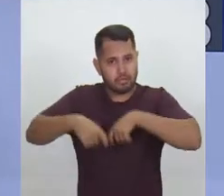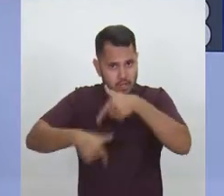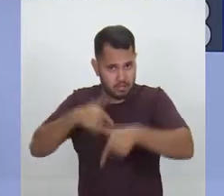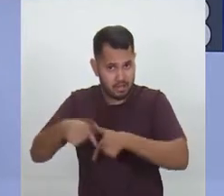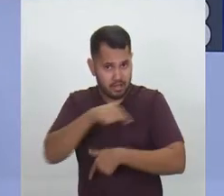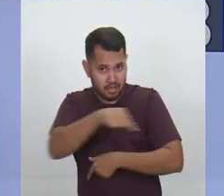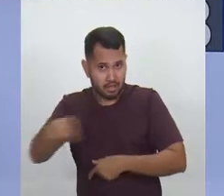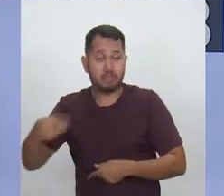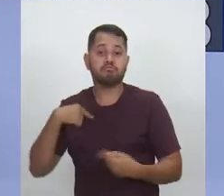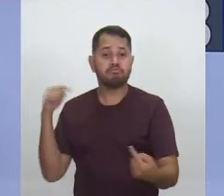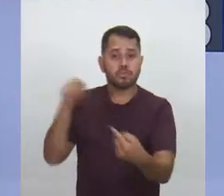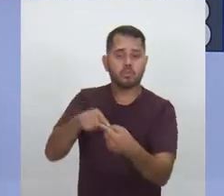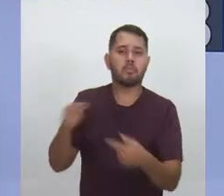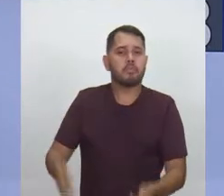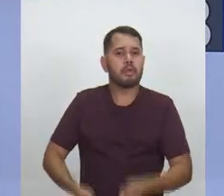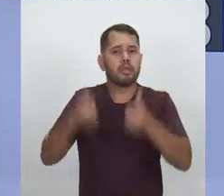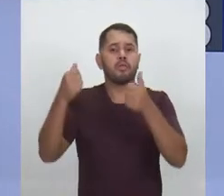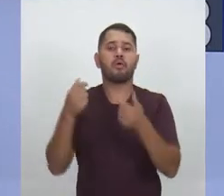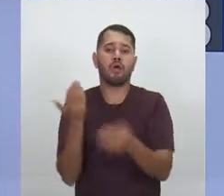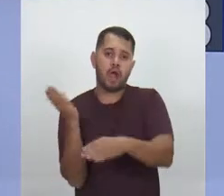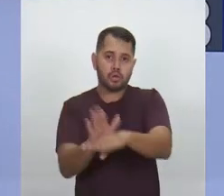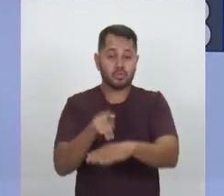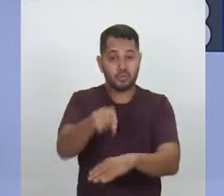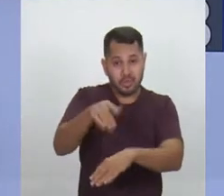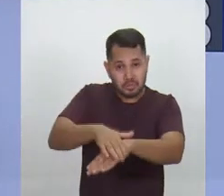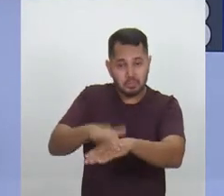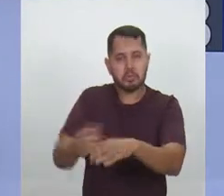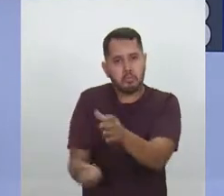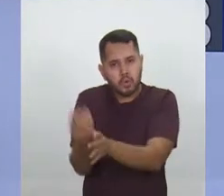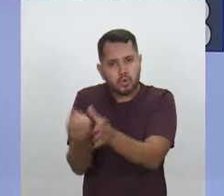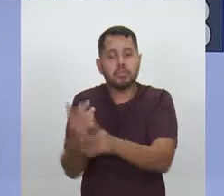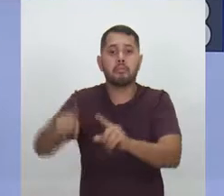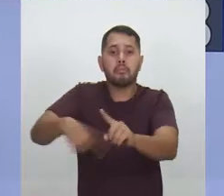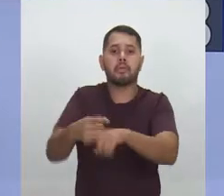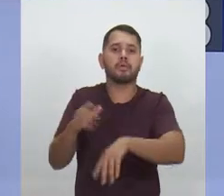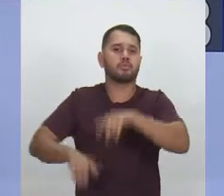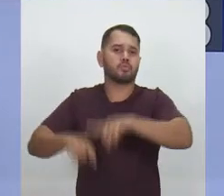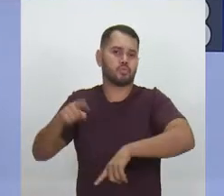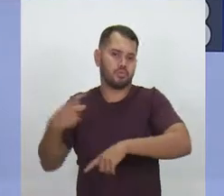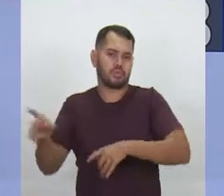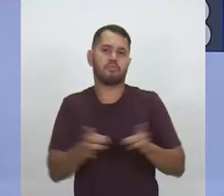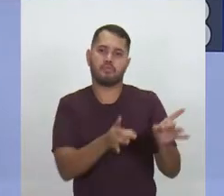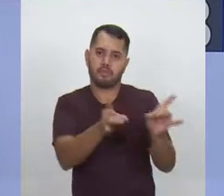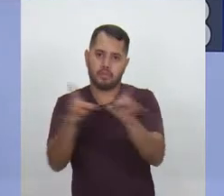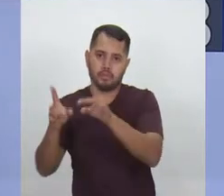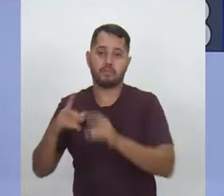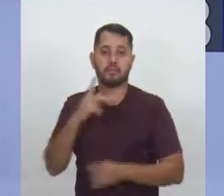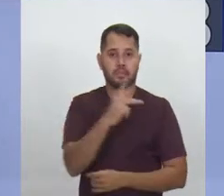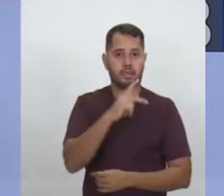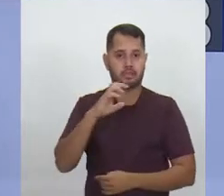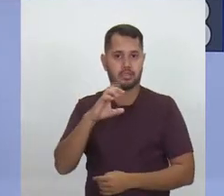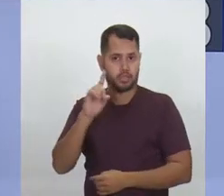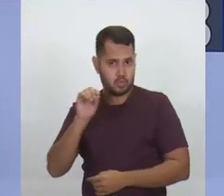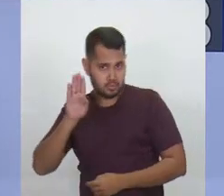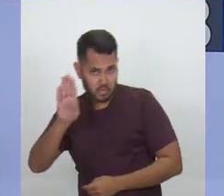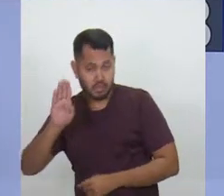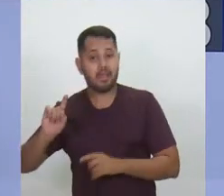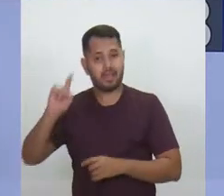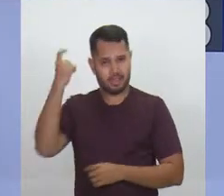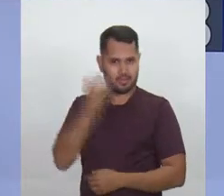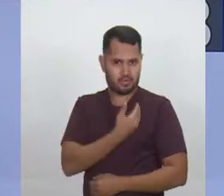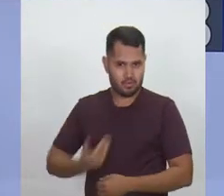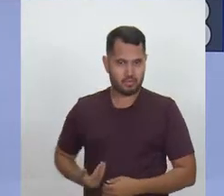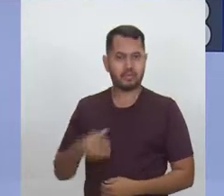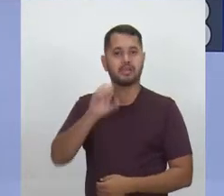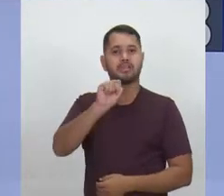os meios necessários para que ele possa produzir e comercializar o seu produto. E o PCdoB, quando esteve na gestão de governo, na